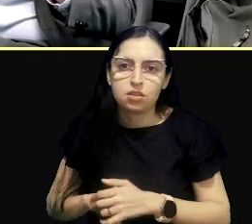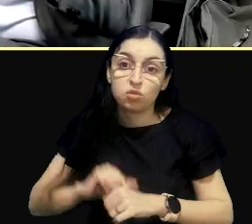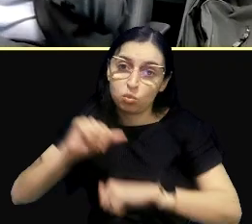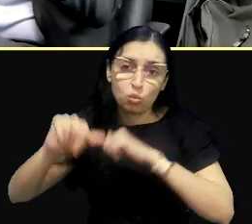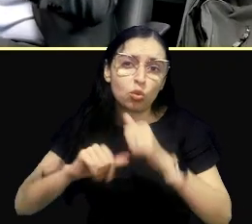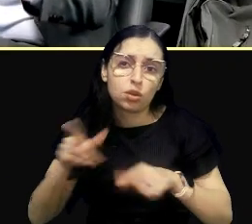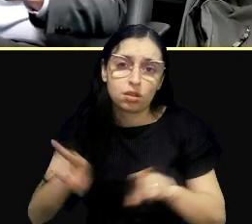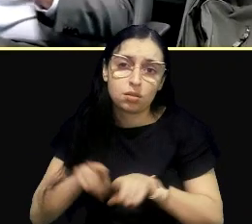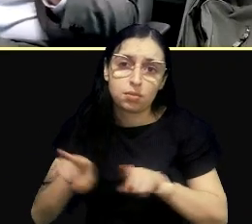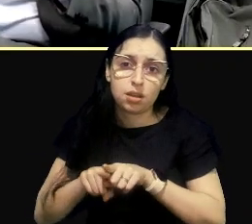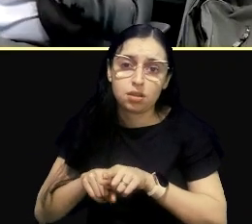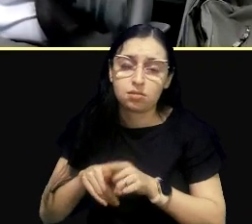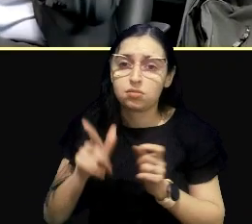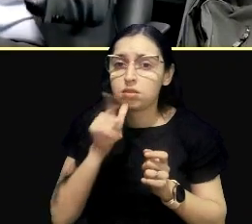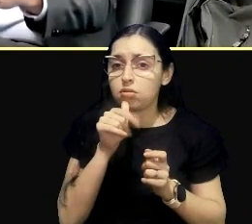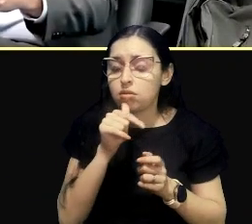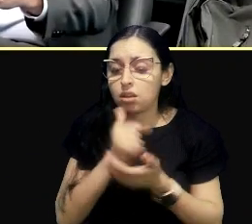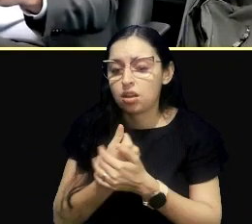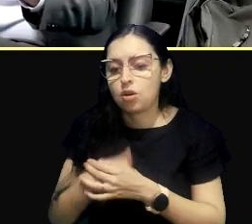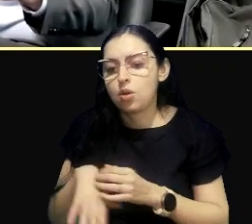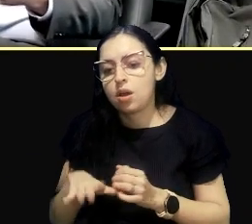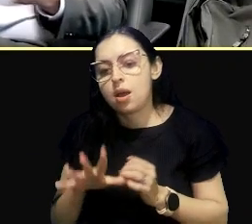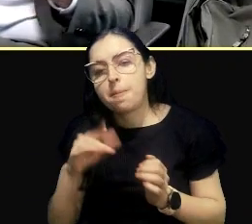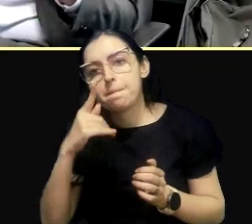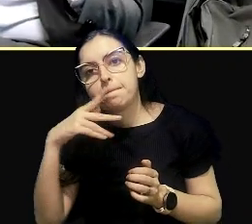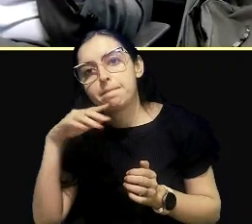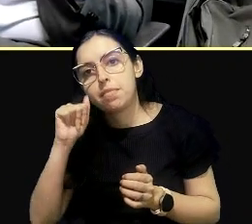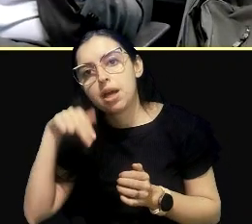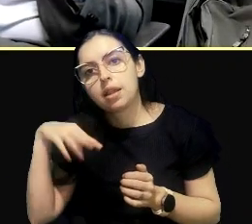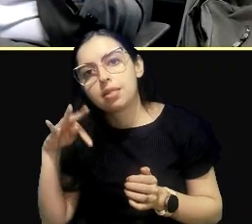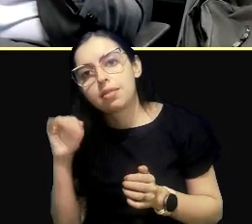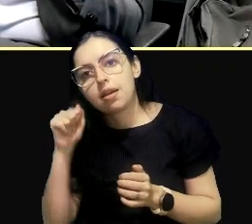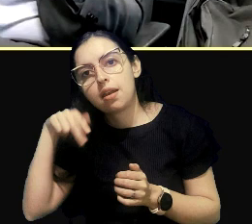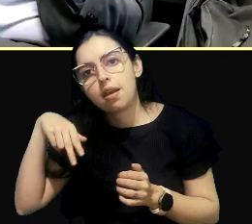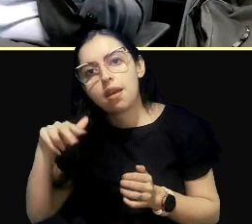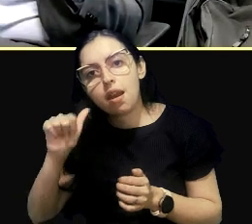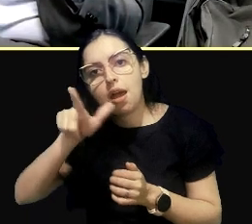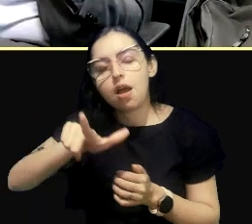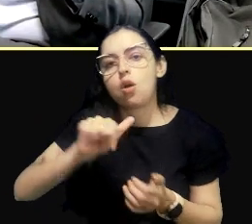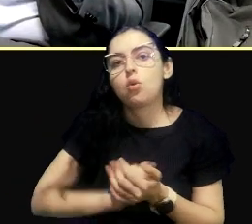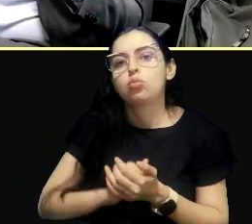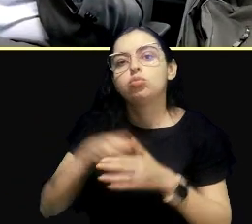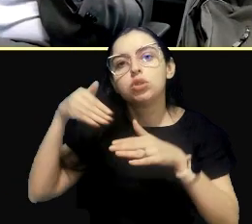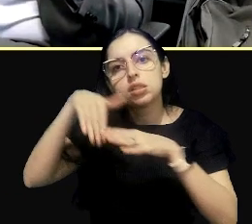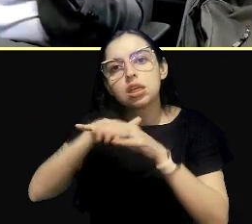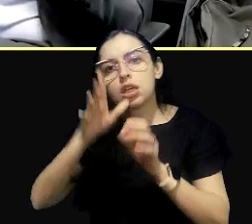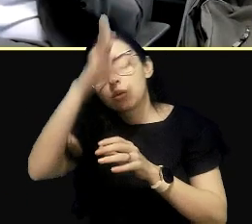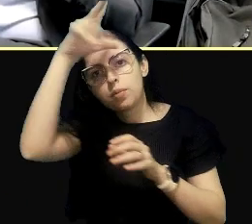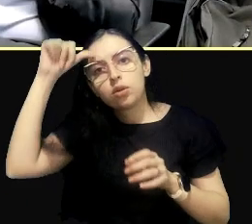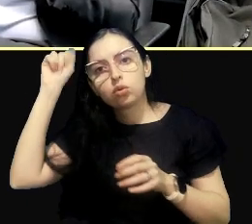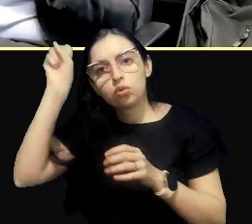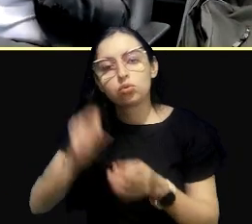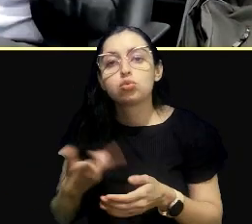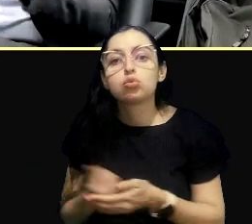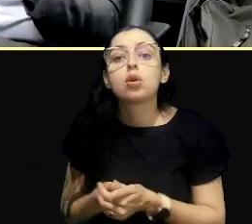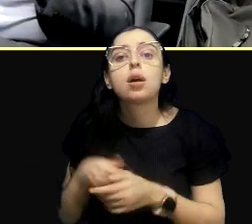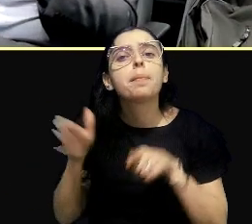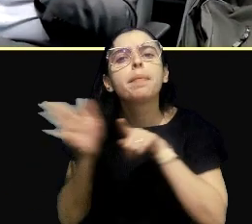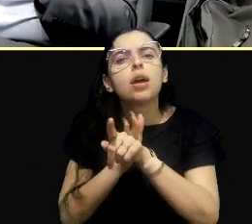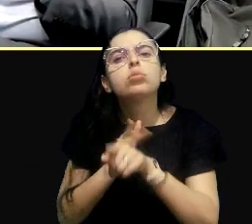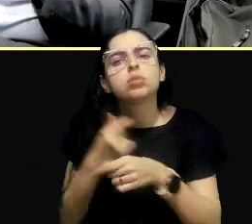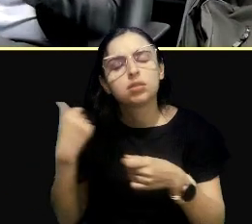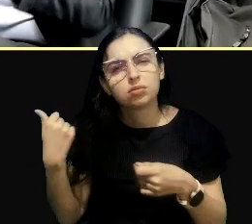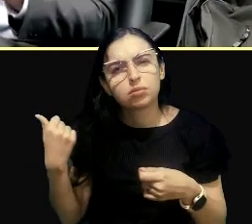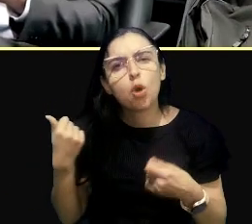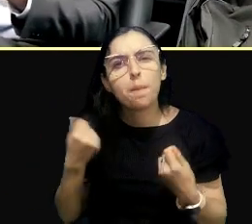Nós temos ali muitos rios, nós temos o Pantanal inserido no contexto de Mato Grosso do Sul, e a minha pergunta é, há essa